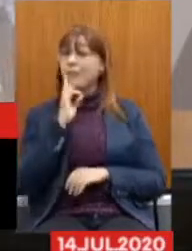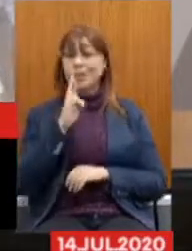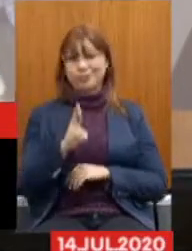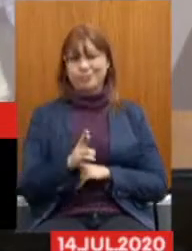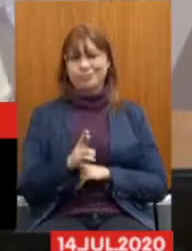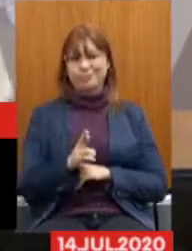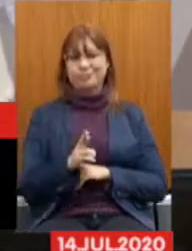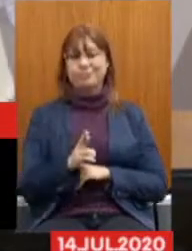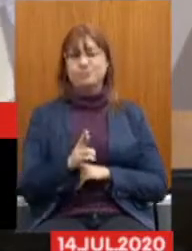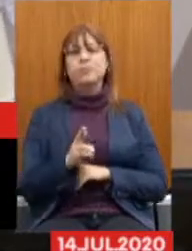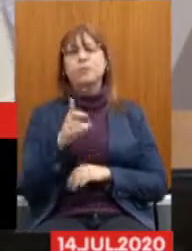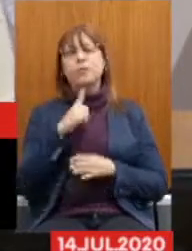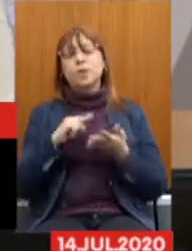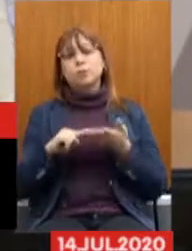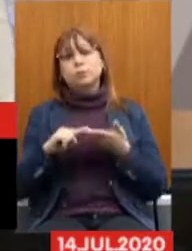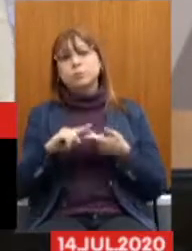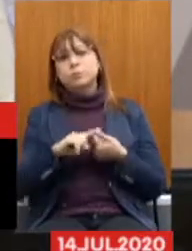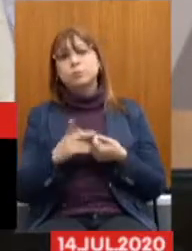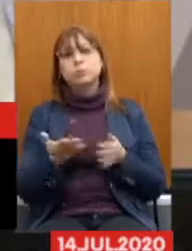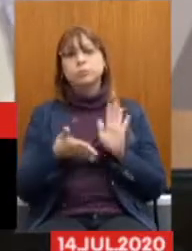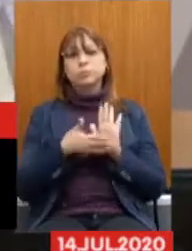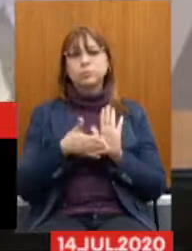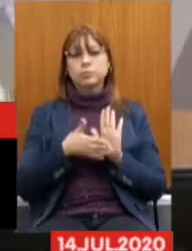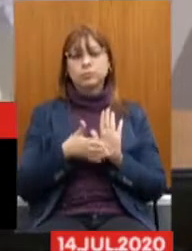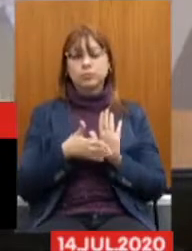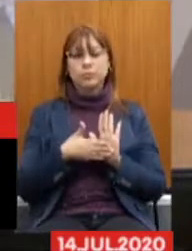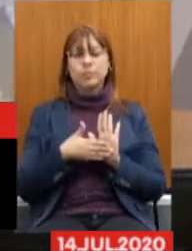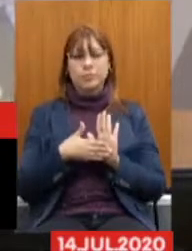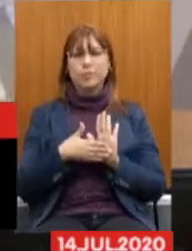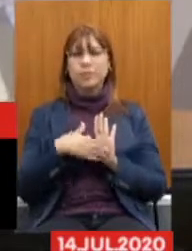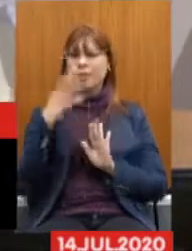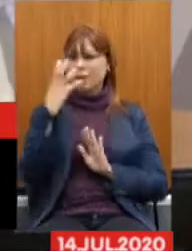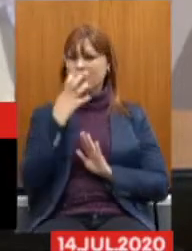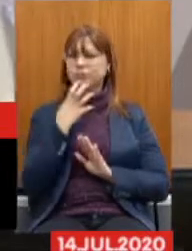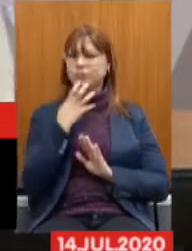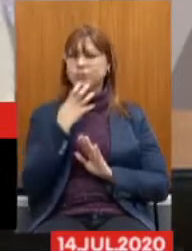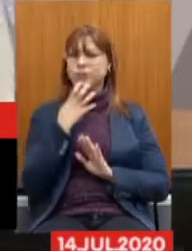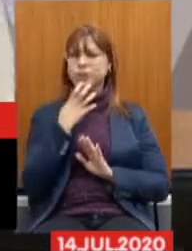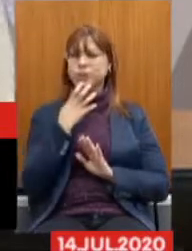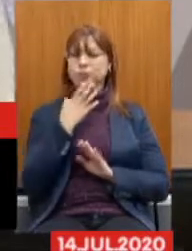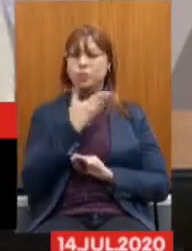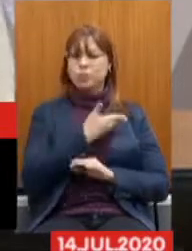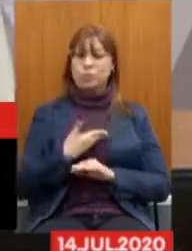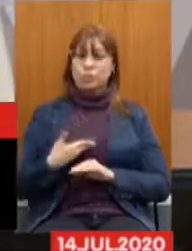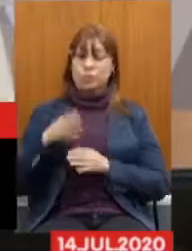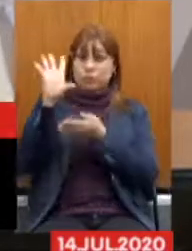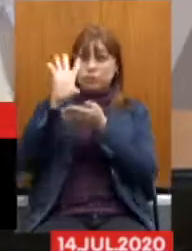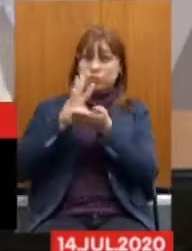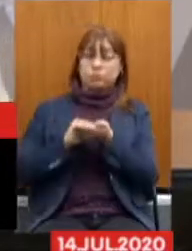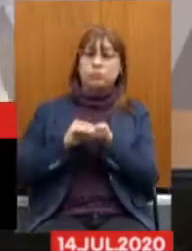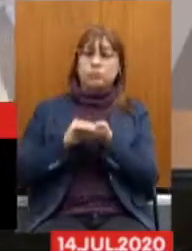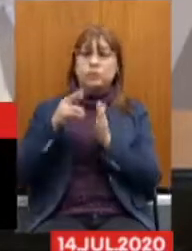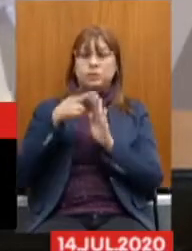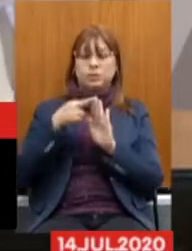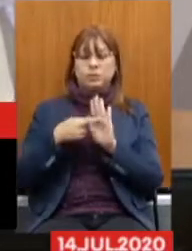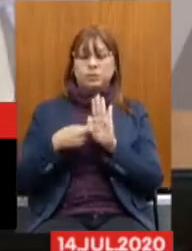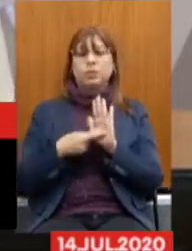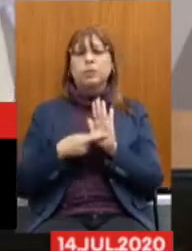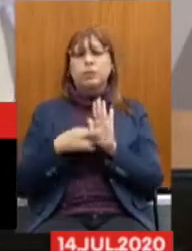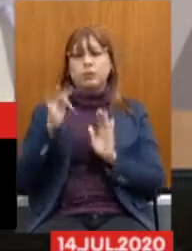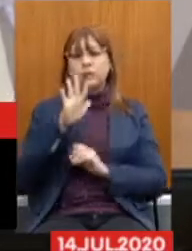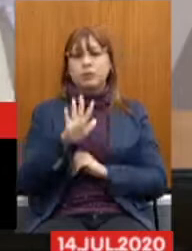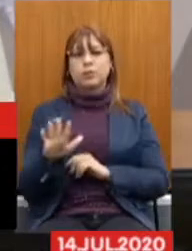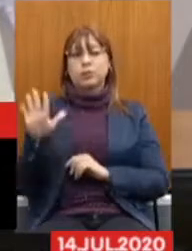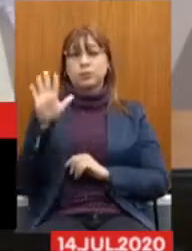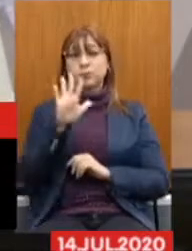Alguns itens Da proposta São graves O governo Copiou A regra federal Nos piores Quesitos